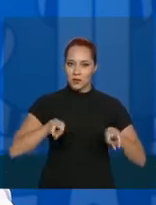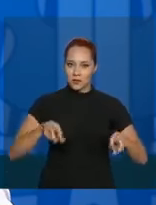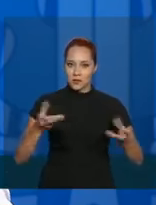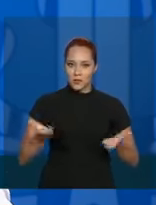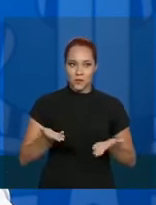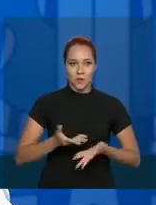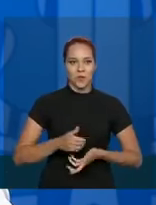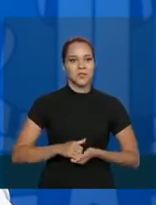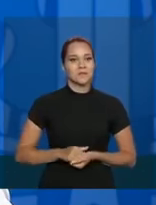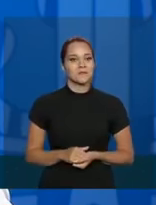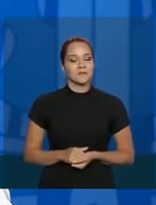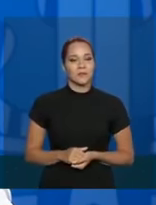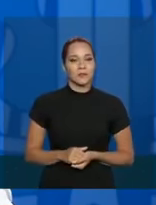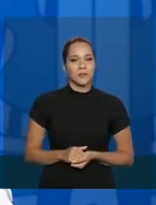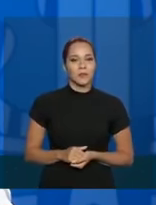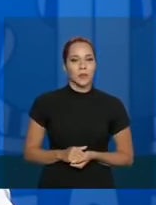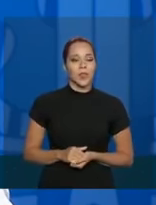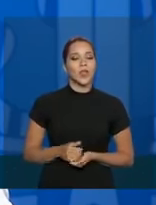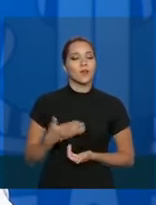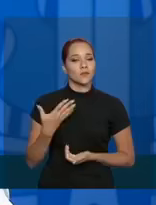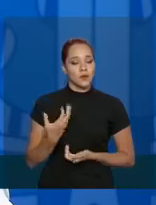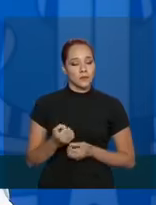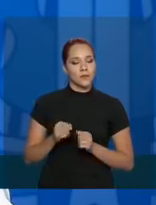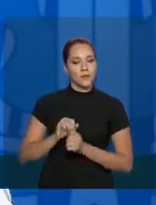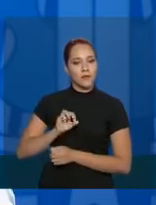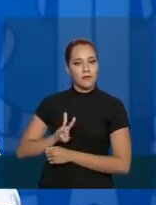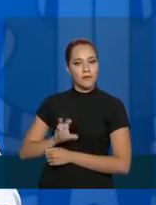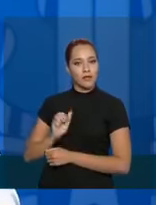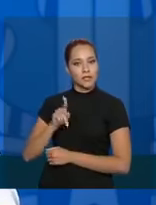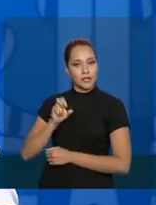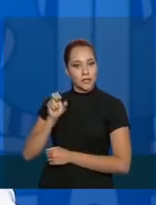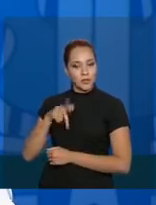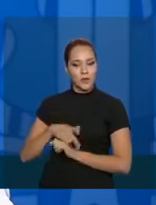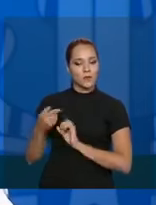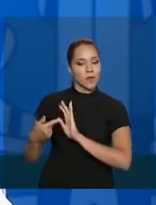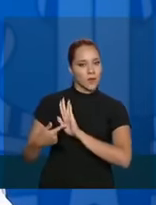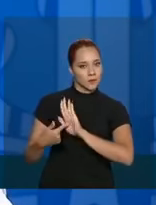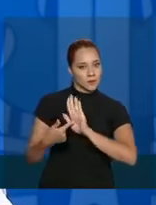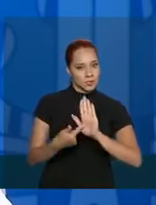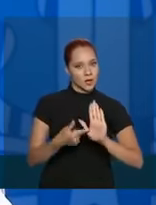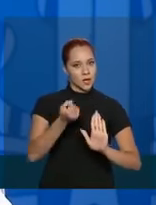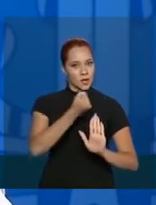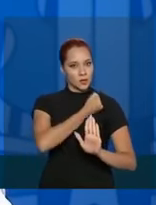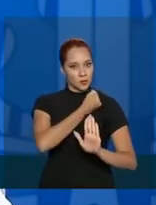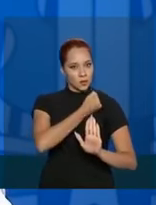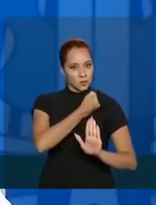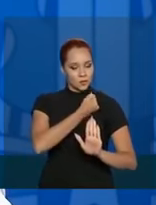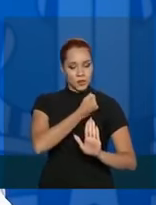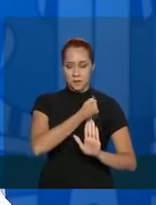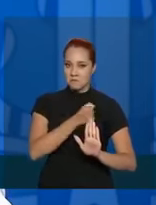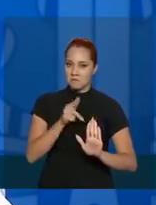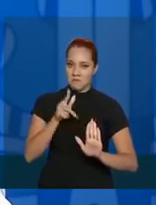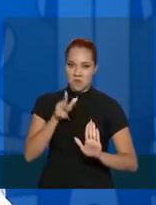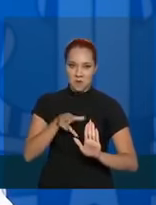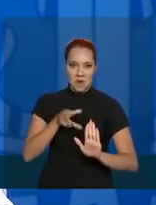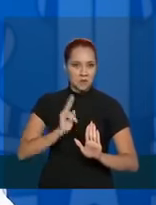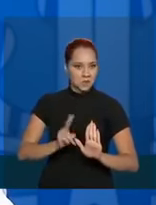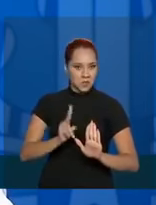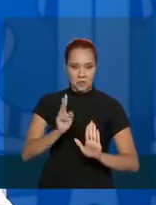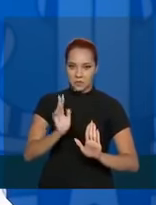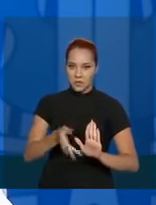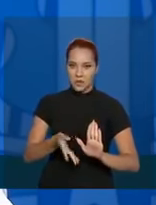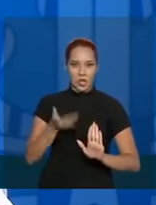Nós vamos fazê-la, o Wanderson vai apresentar os números, como são, como já é